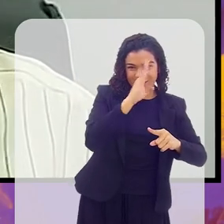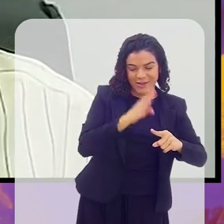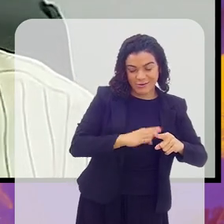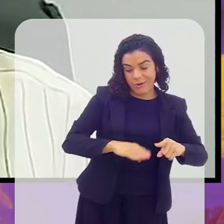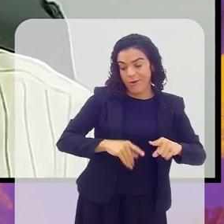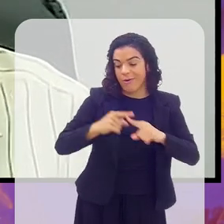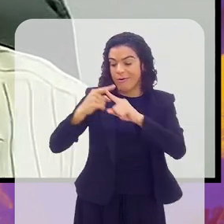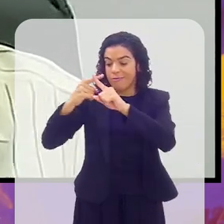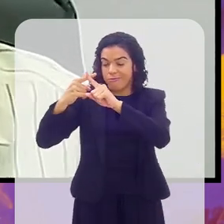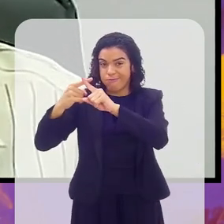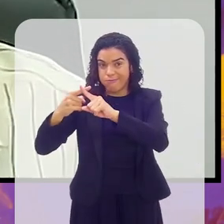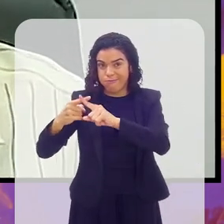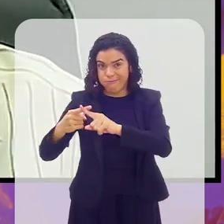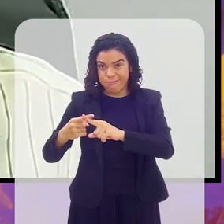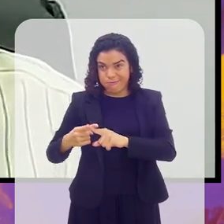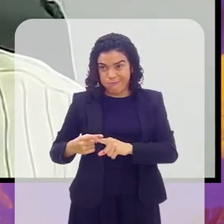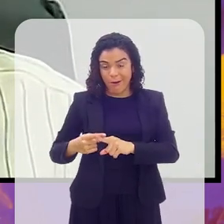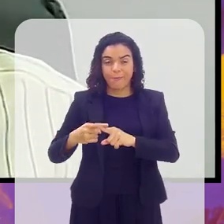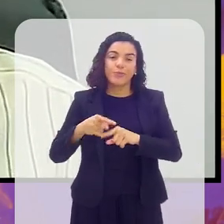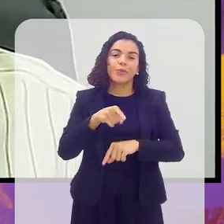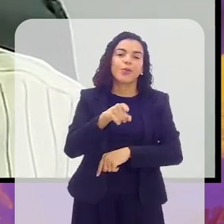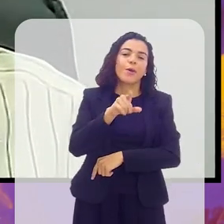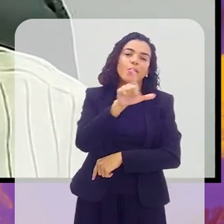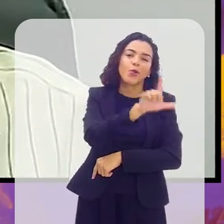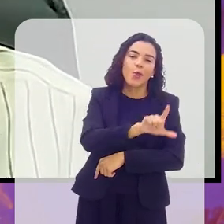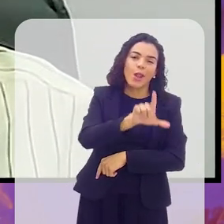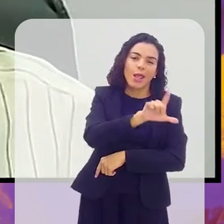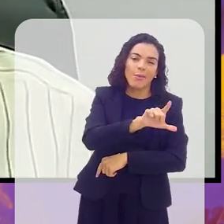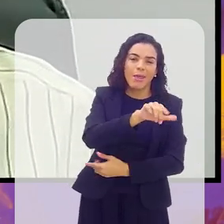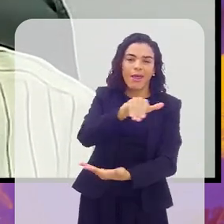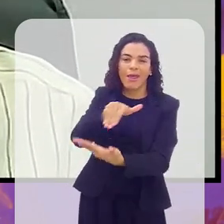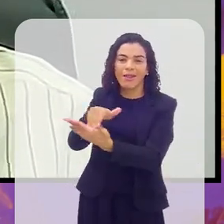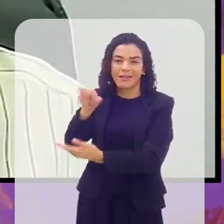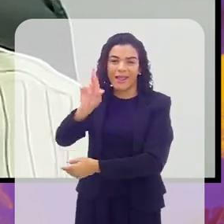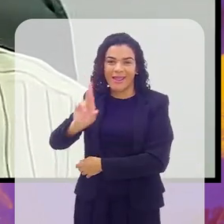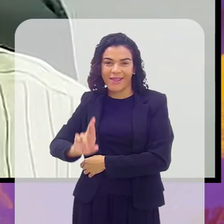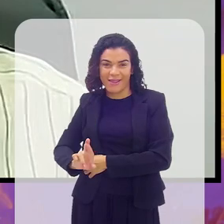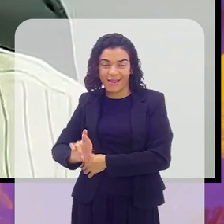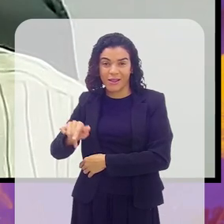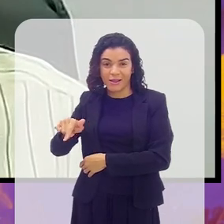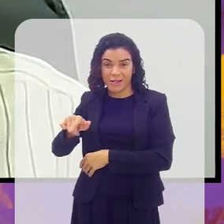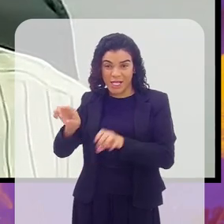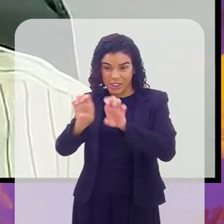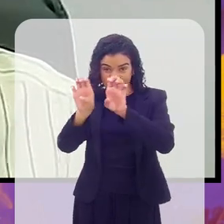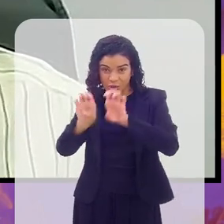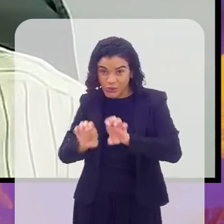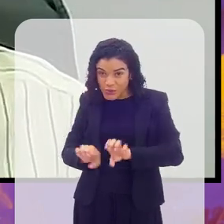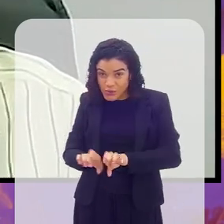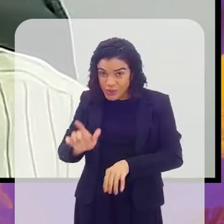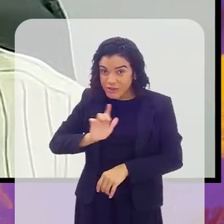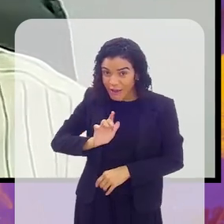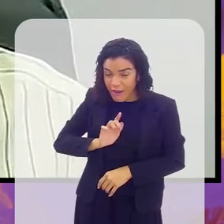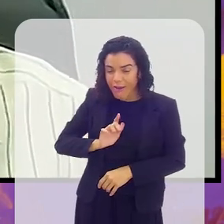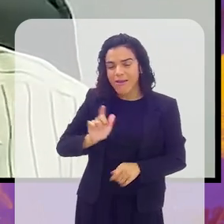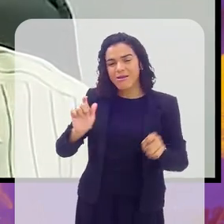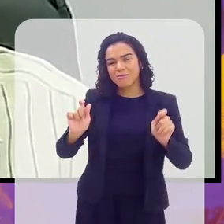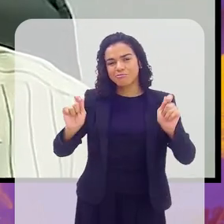do leme ao recreio dos bandeirantes, essa estrutura para isso,